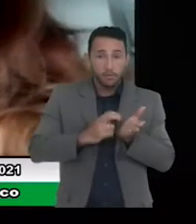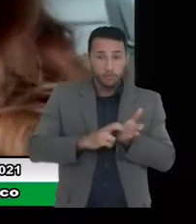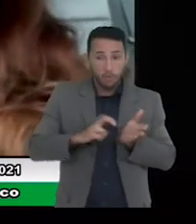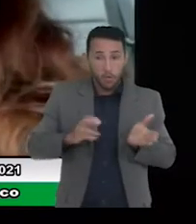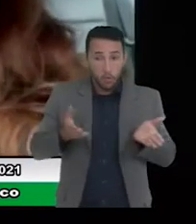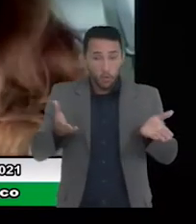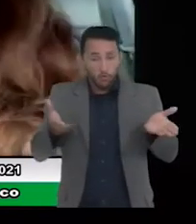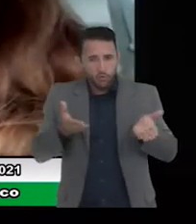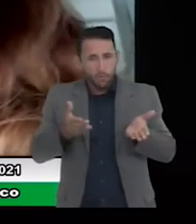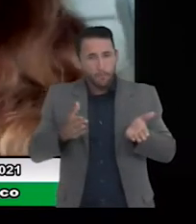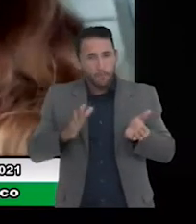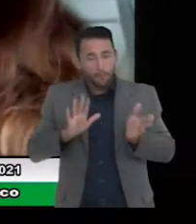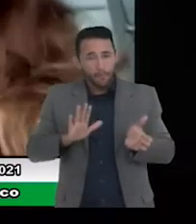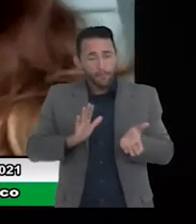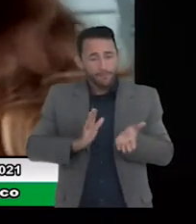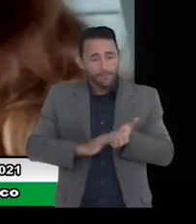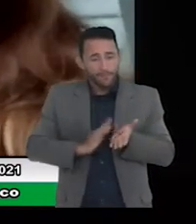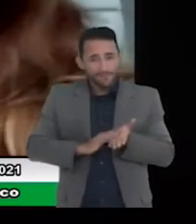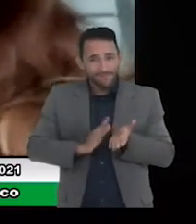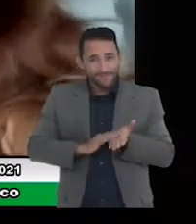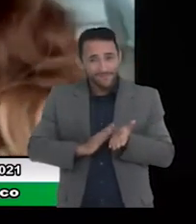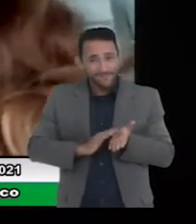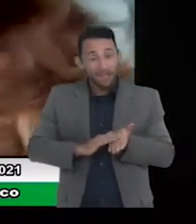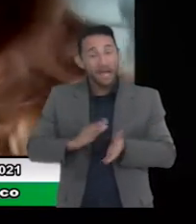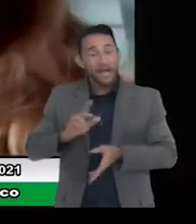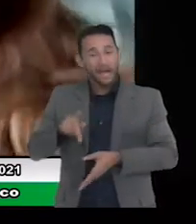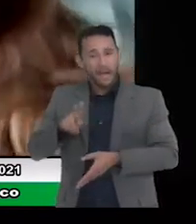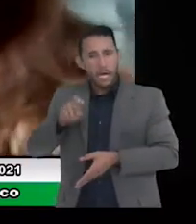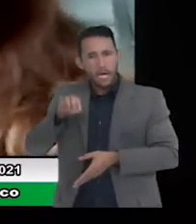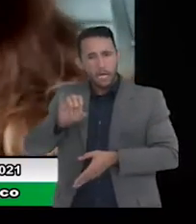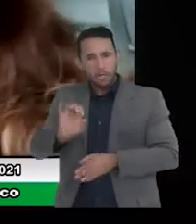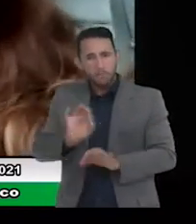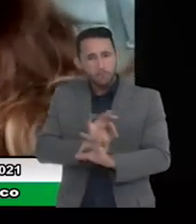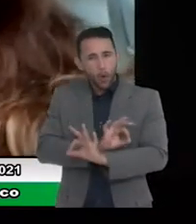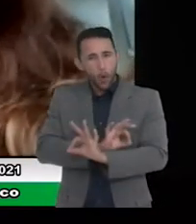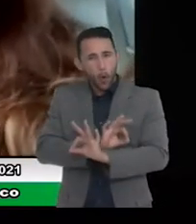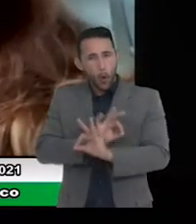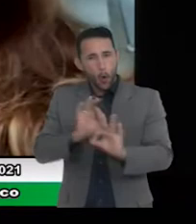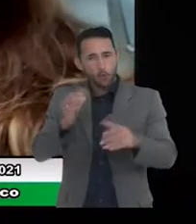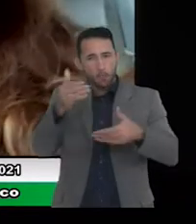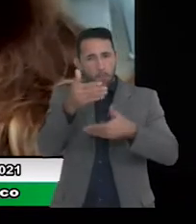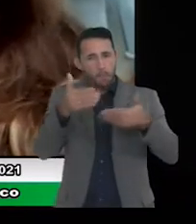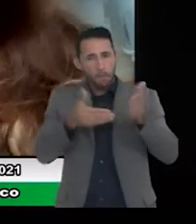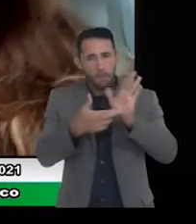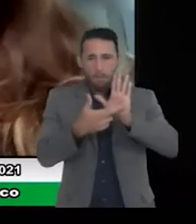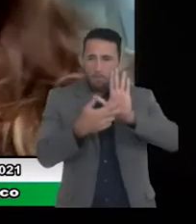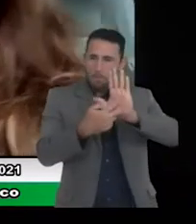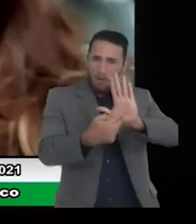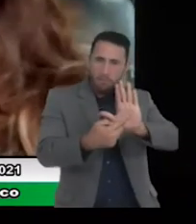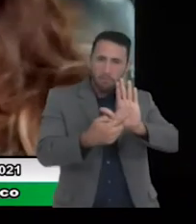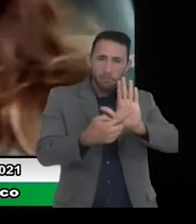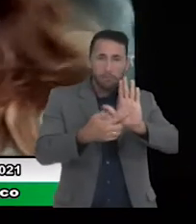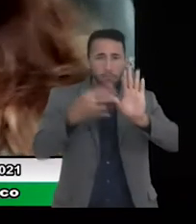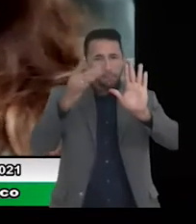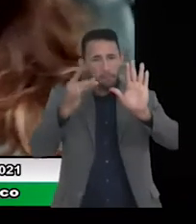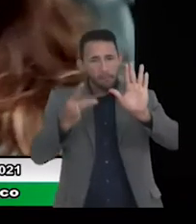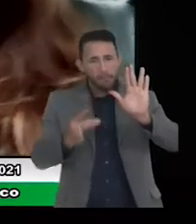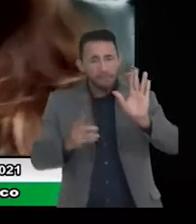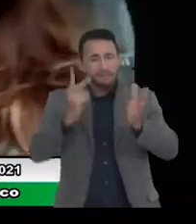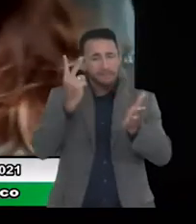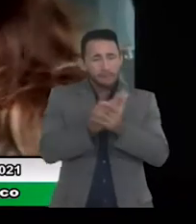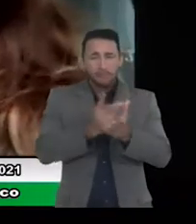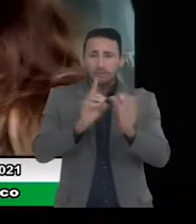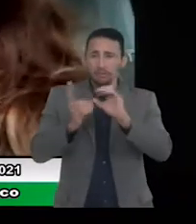parabenizar a Karine pela apresentação como sempre uma apresentação super didática